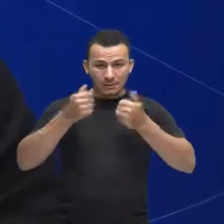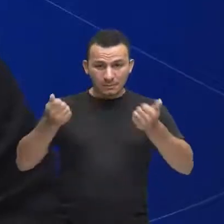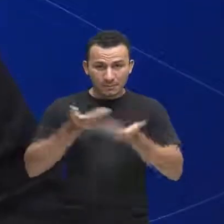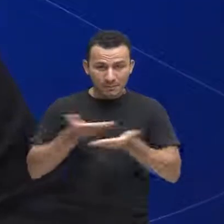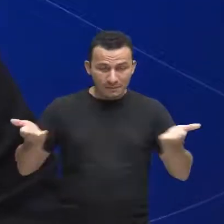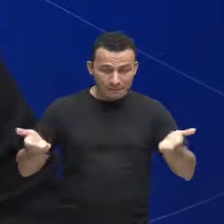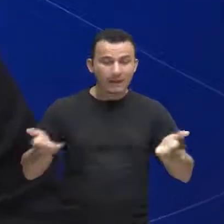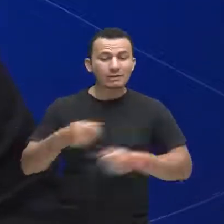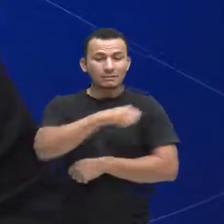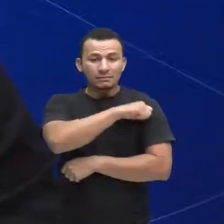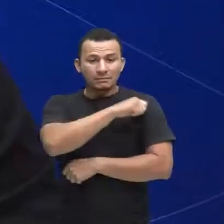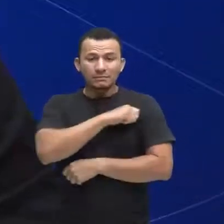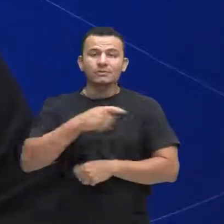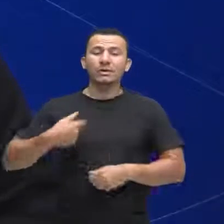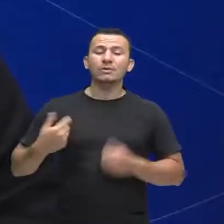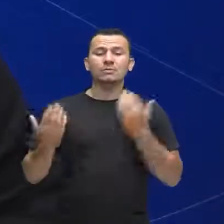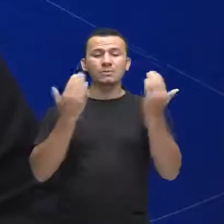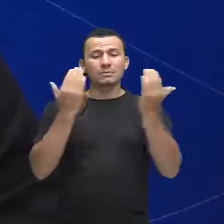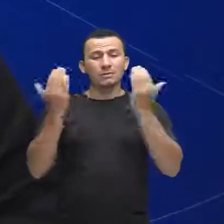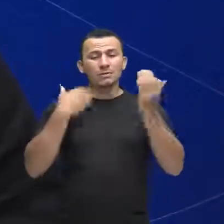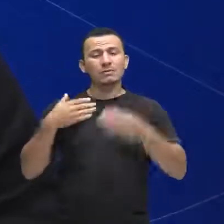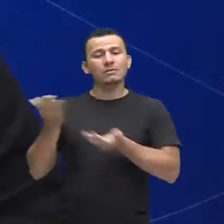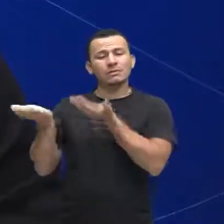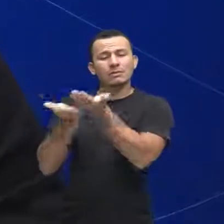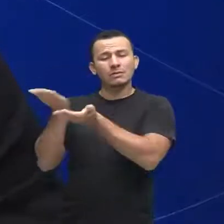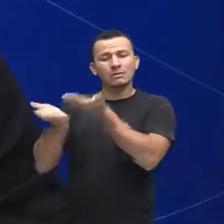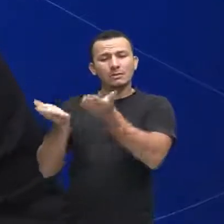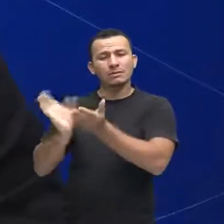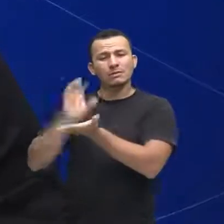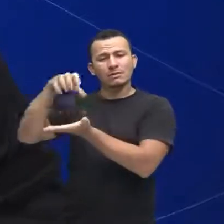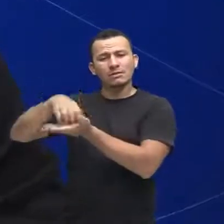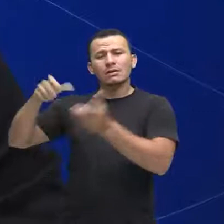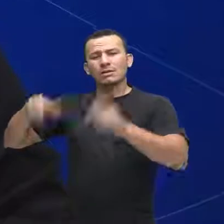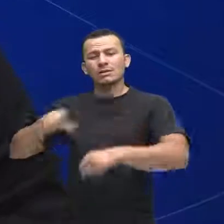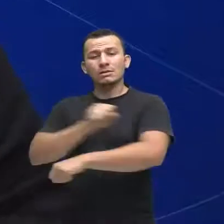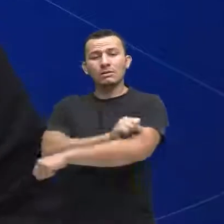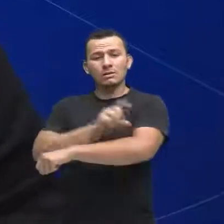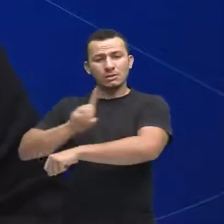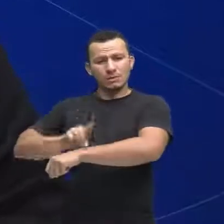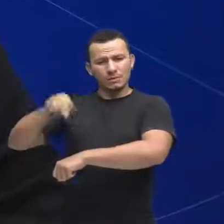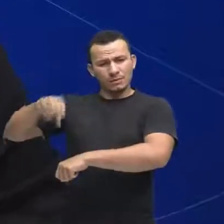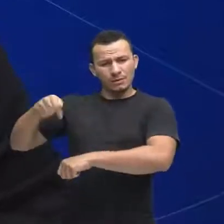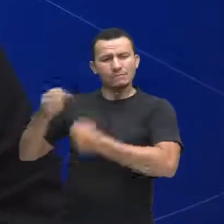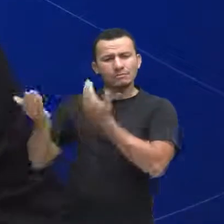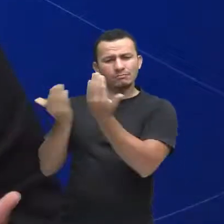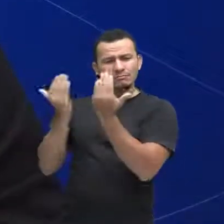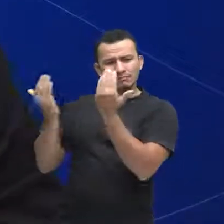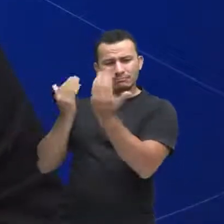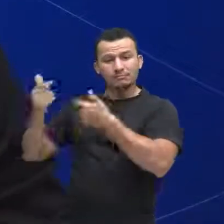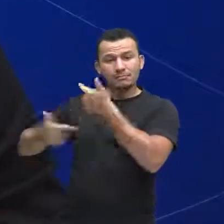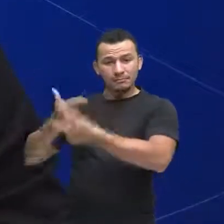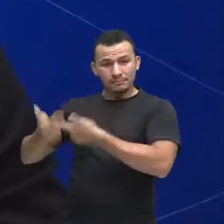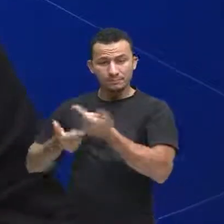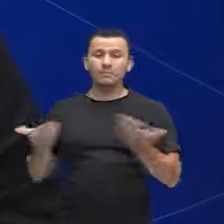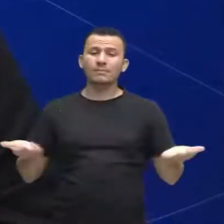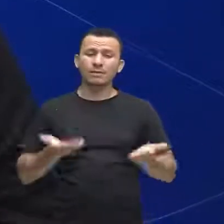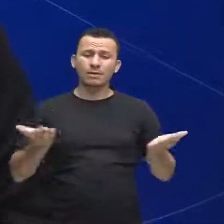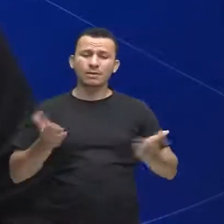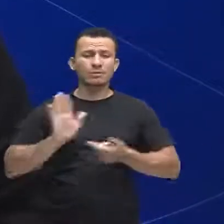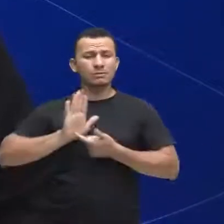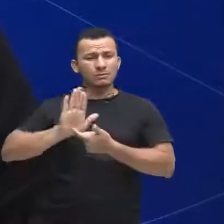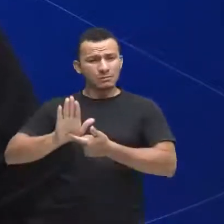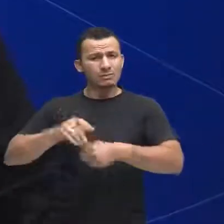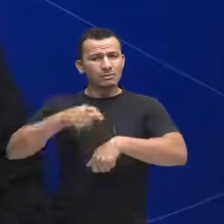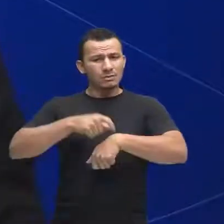coordenação de atenção à saúde e psicossocial do aluno aqui na Seduc, o CASP. E aí, estamos hoje trazendo,